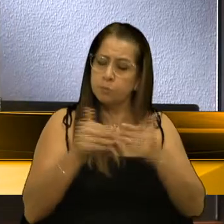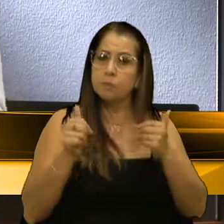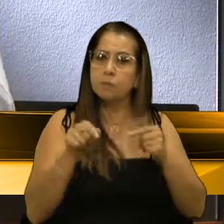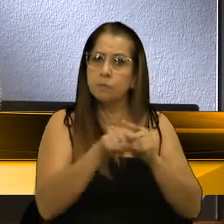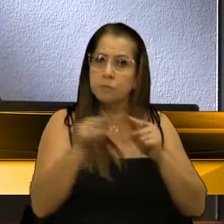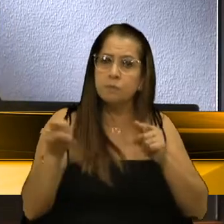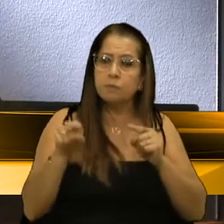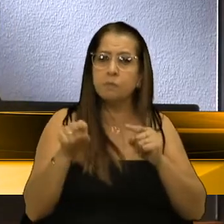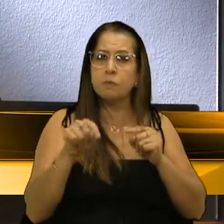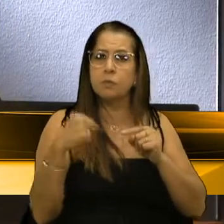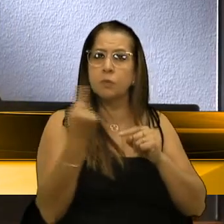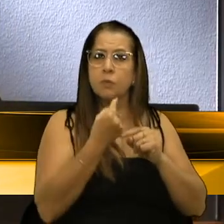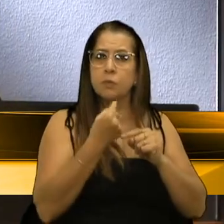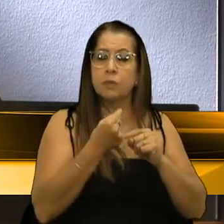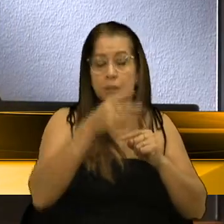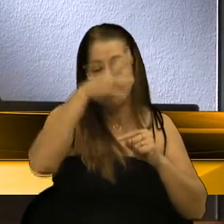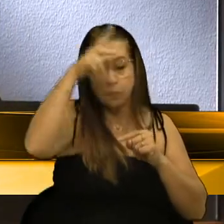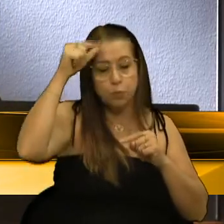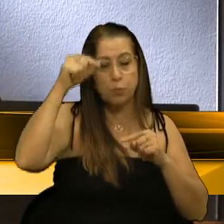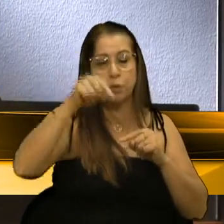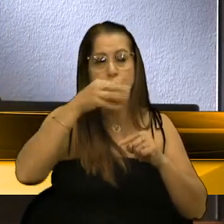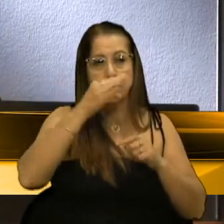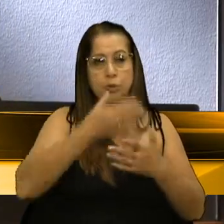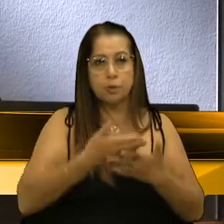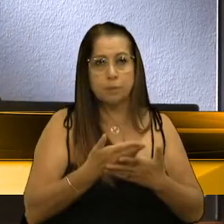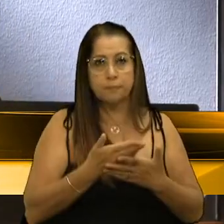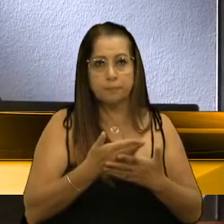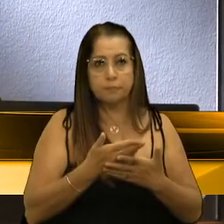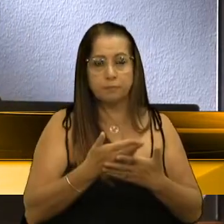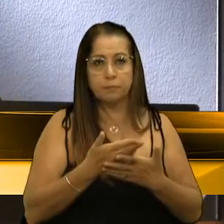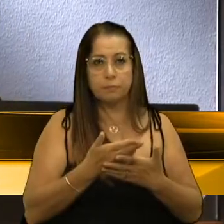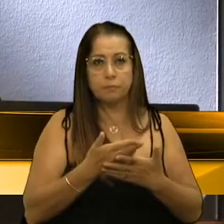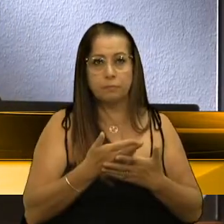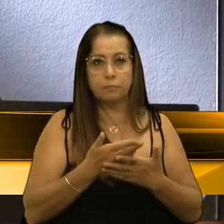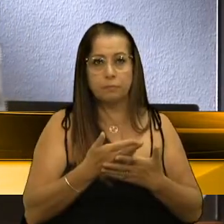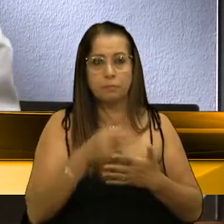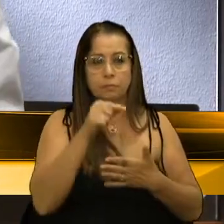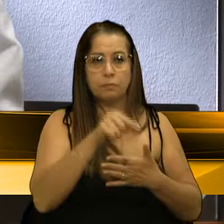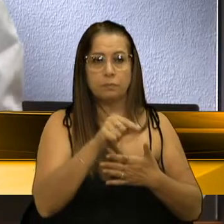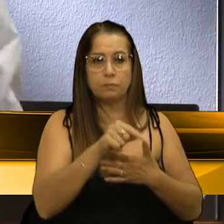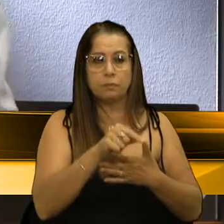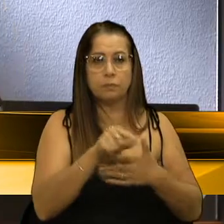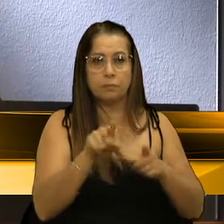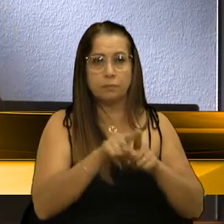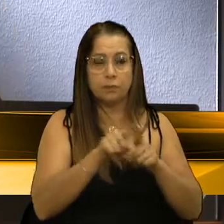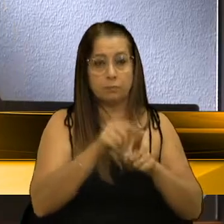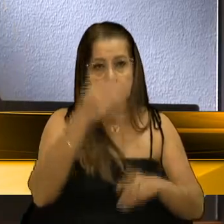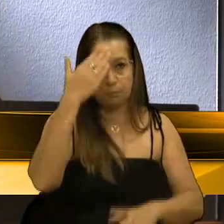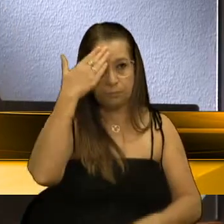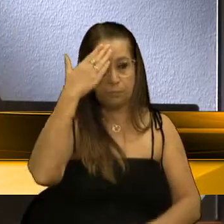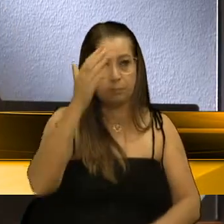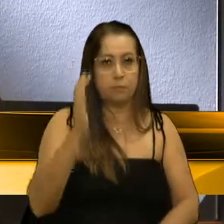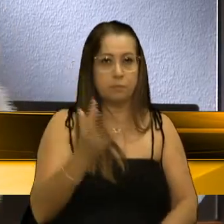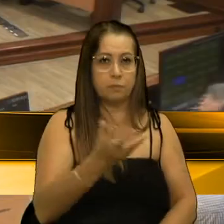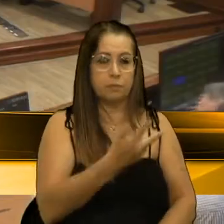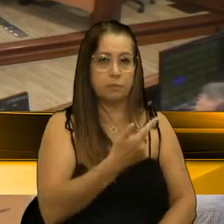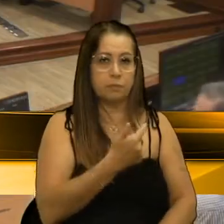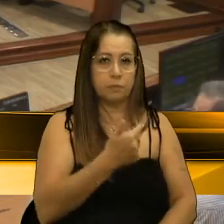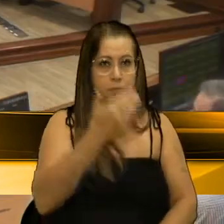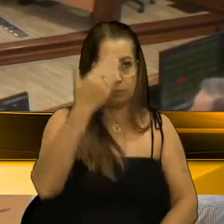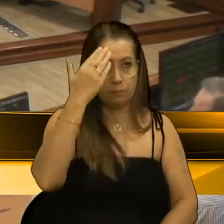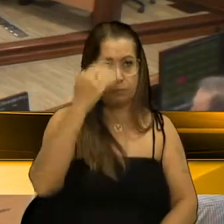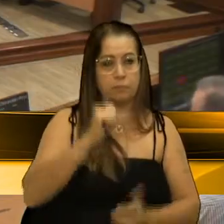já no âmbito do nosso Executivo de Caxias do Sul, e, em âmbito nosso, aqui também do Legislativo. Muito obrigado a todos. Obrigado.